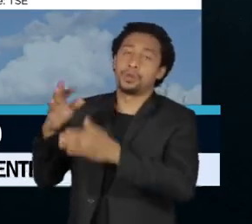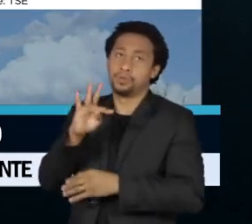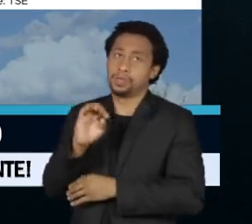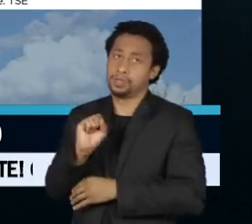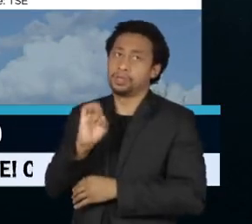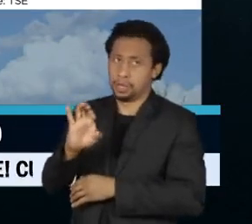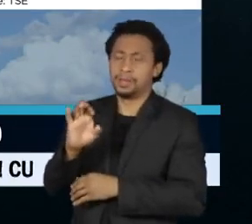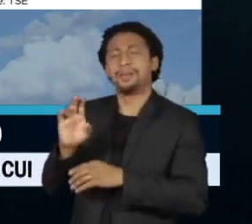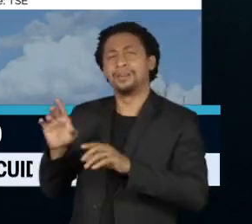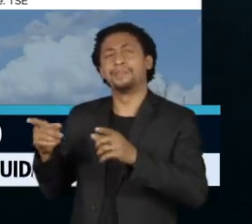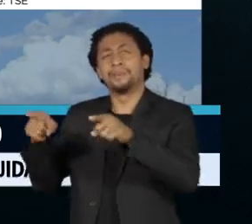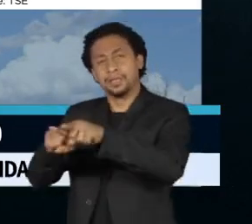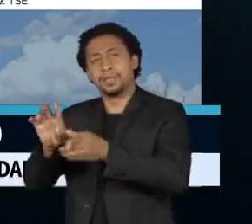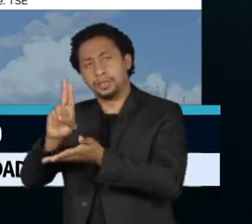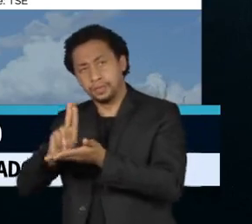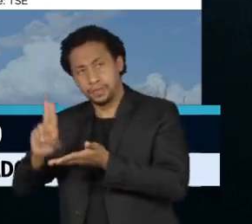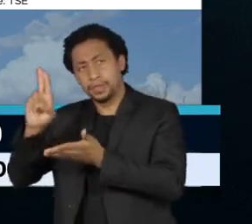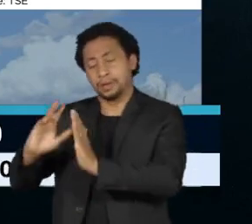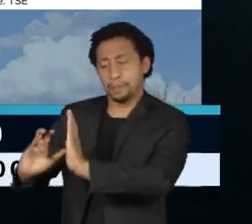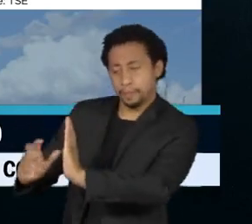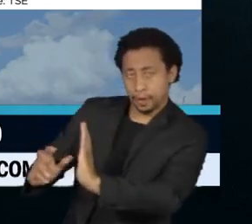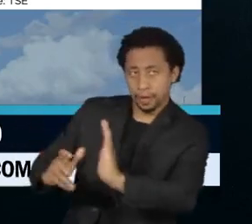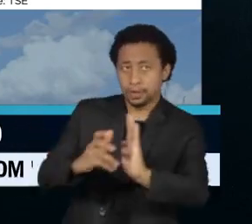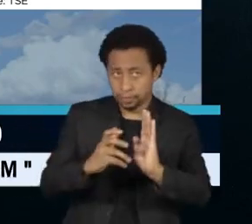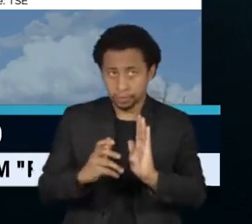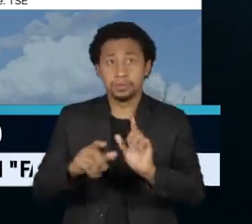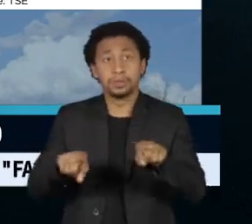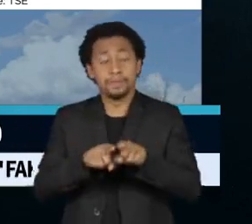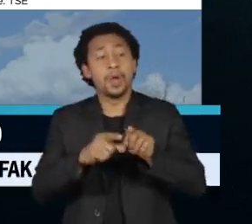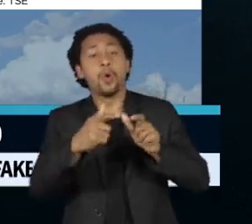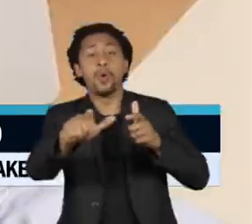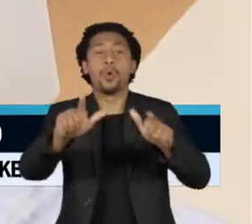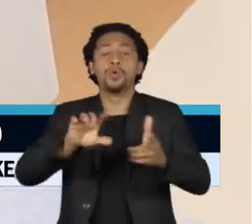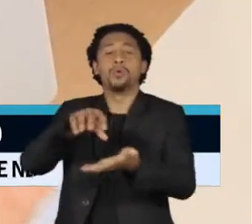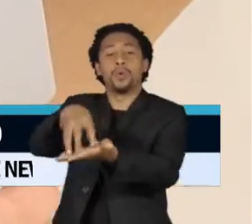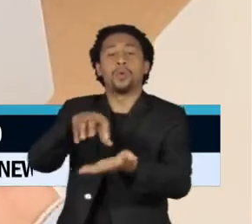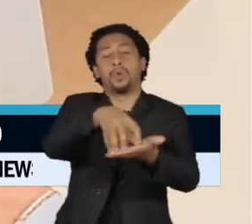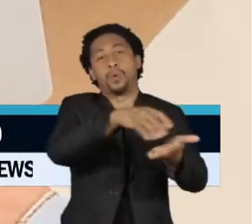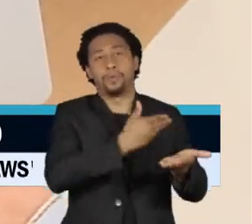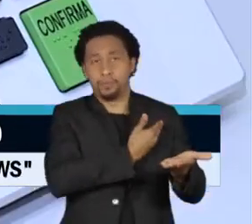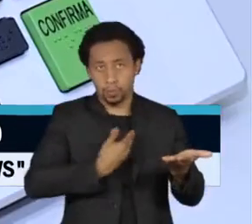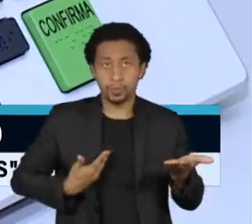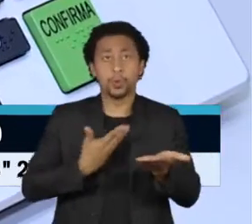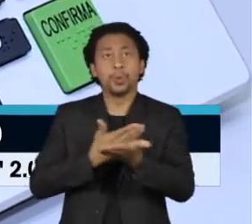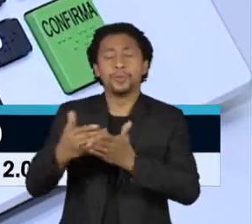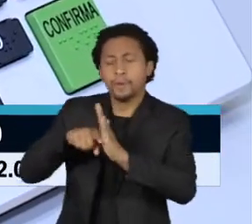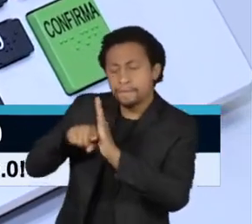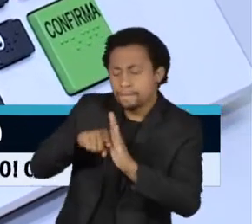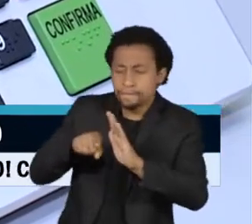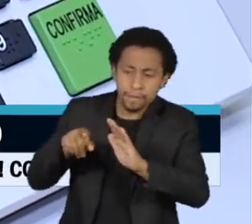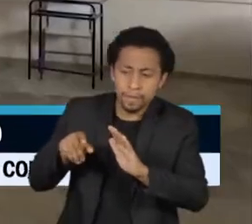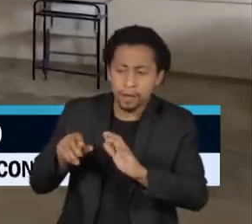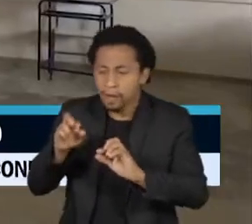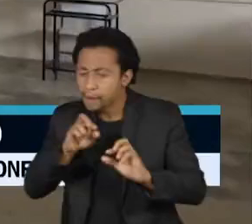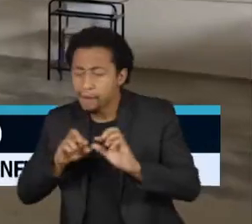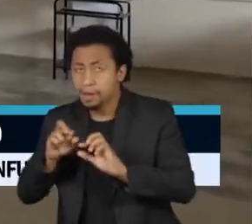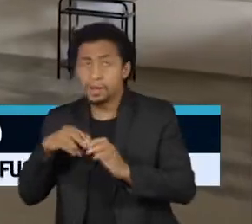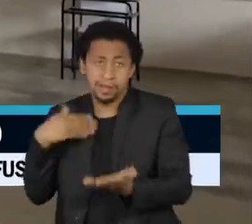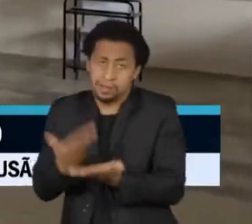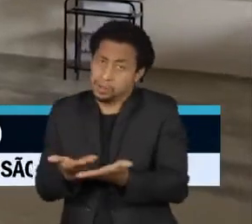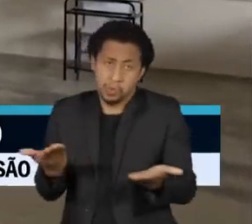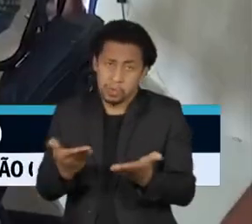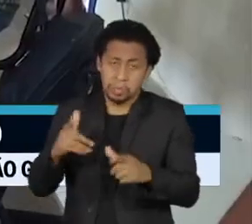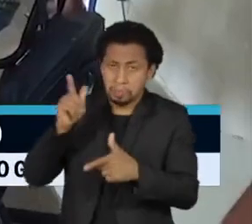ligados a universidades, partidos políticos e outros órgãos públicos. Até hoje, não foram encontrados problemas ou